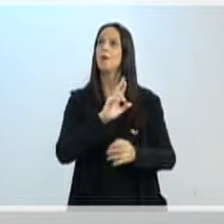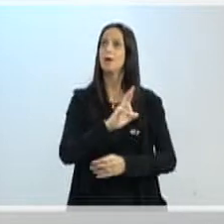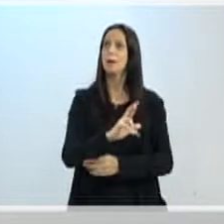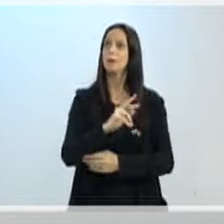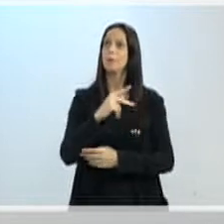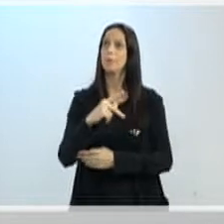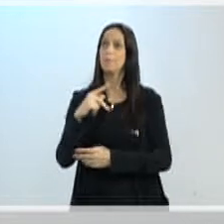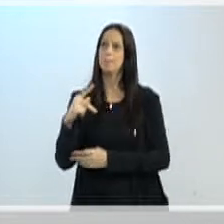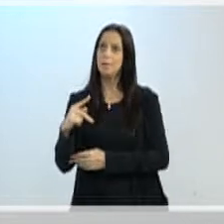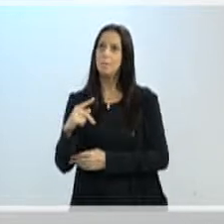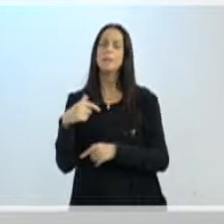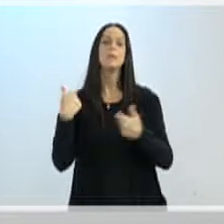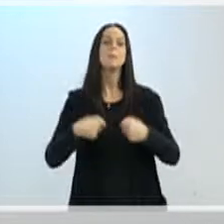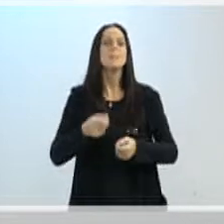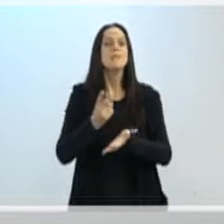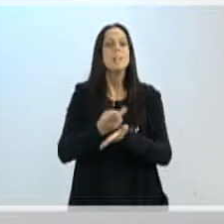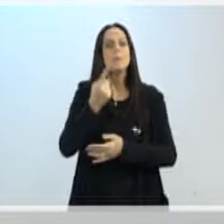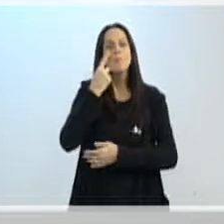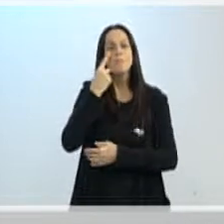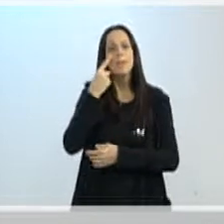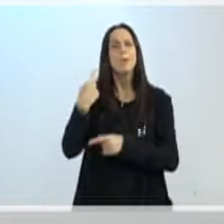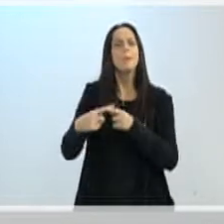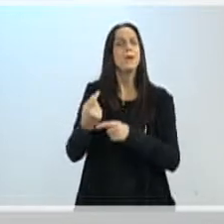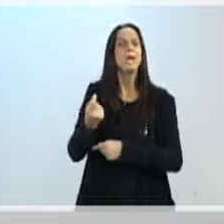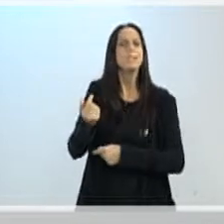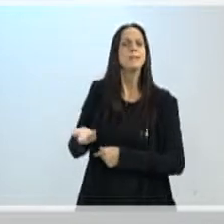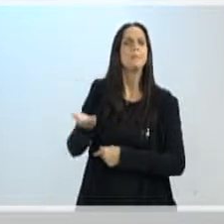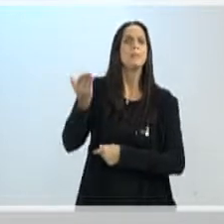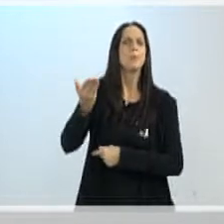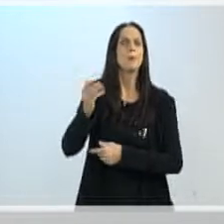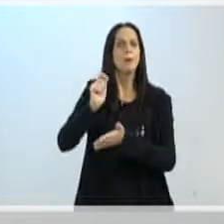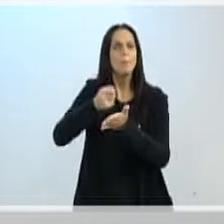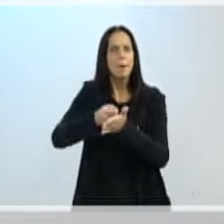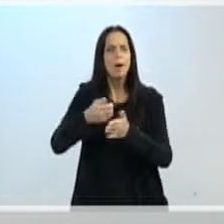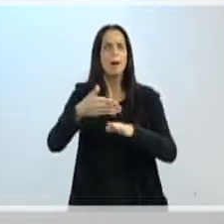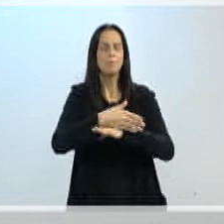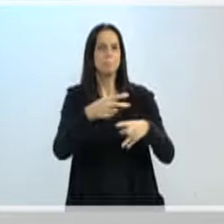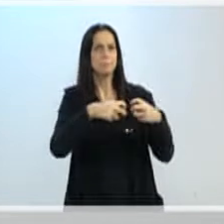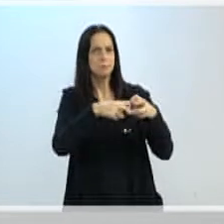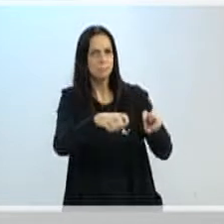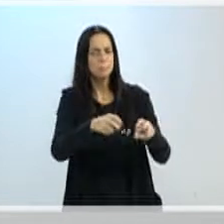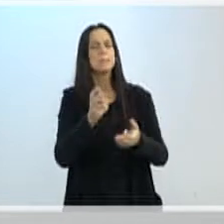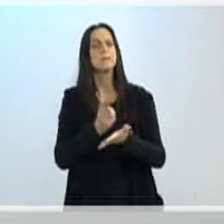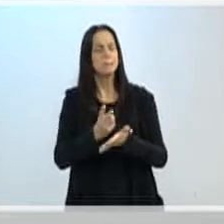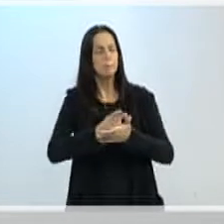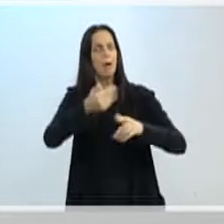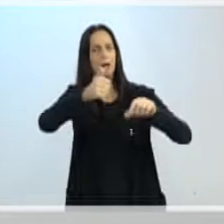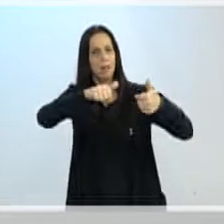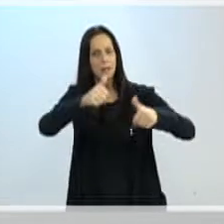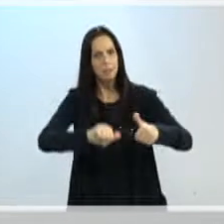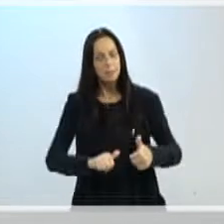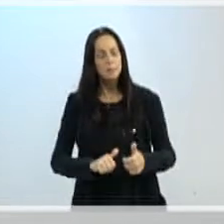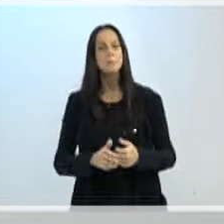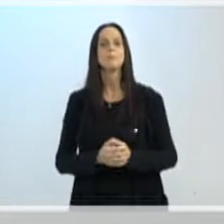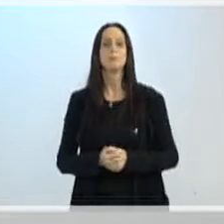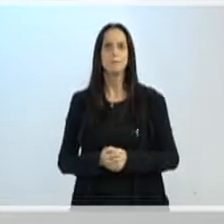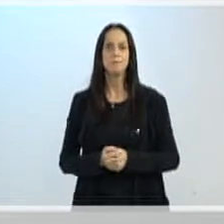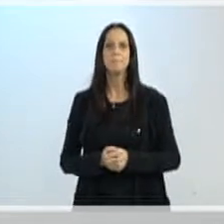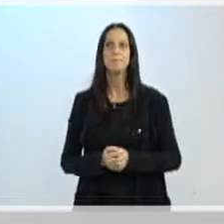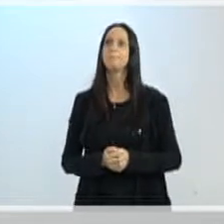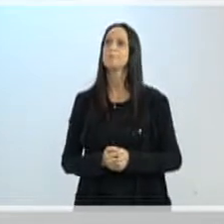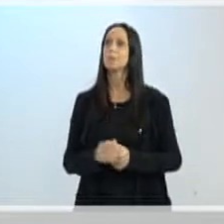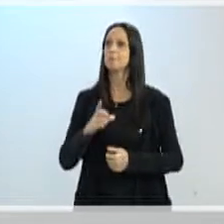Revisão Tarifária Periódica e ela é colocada para o ano de